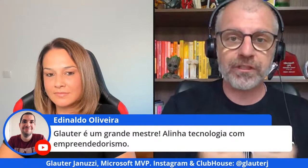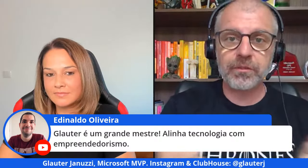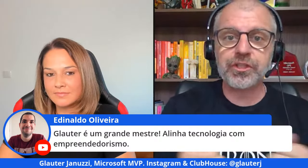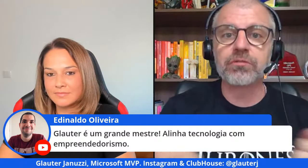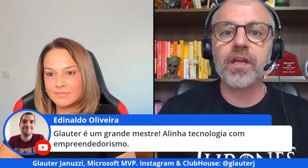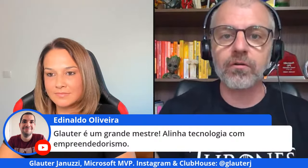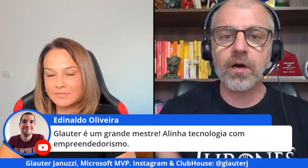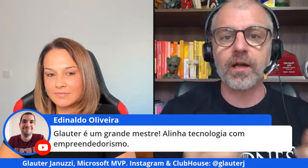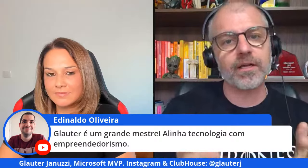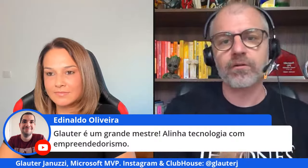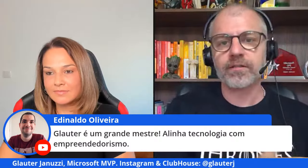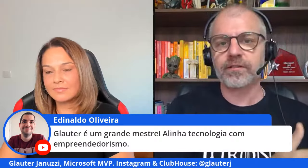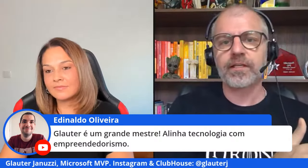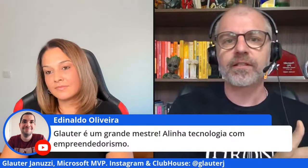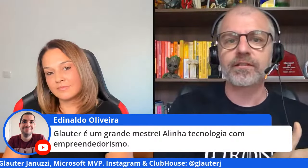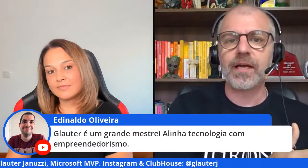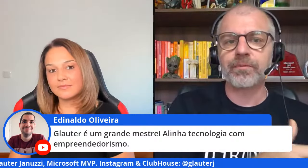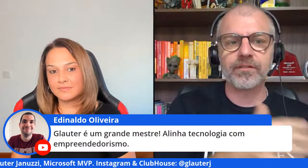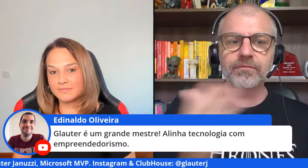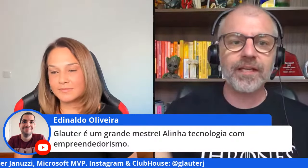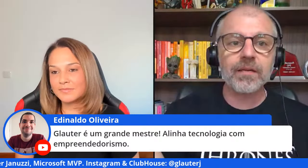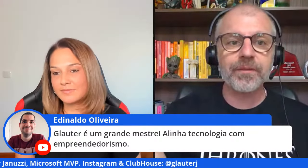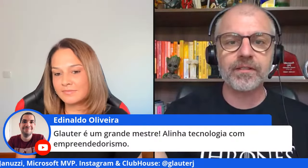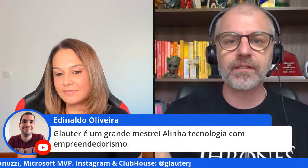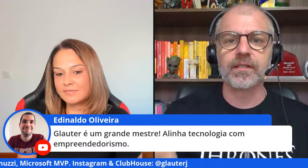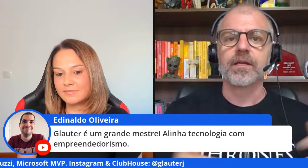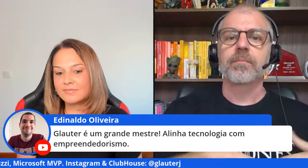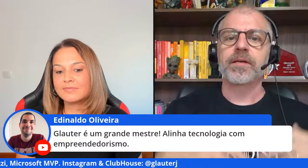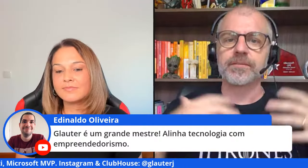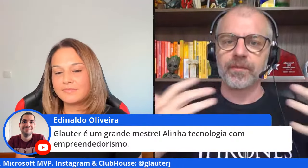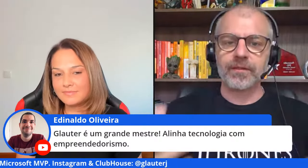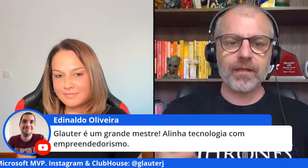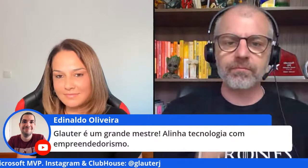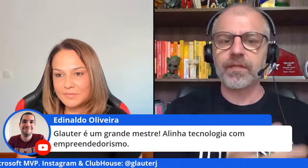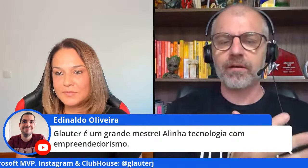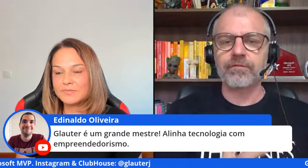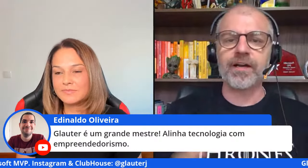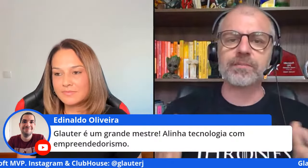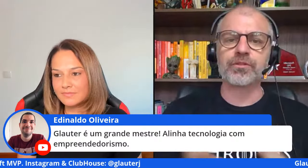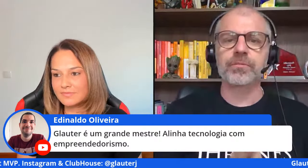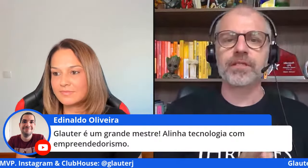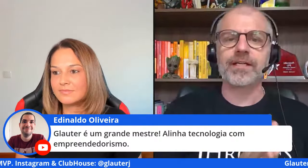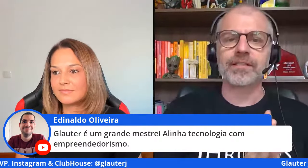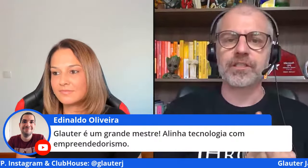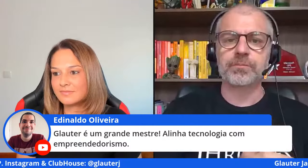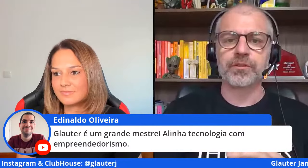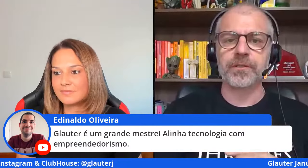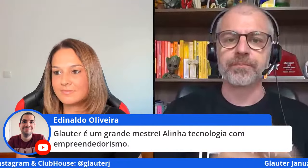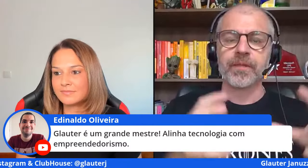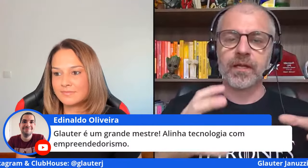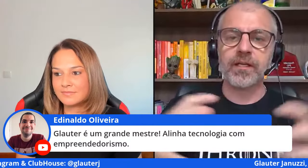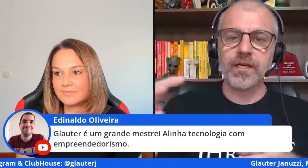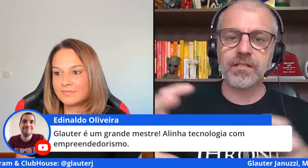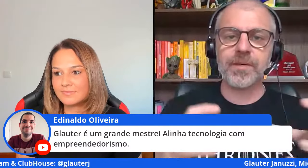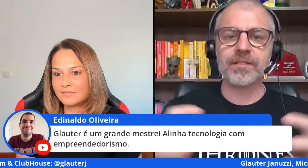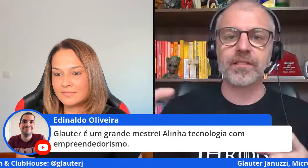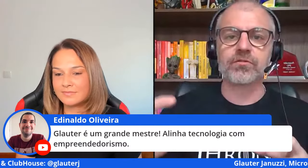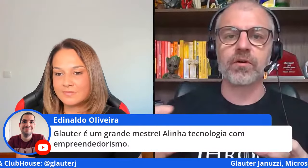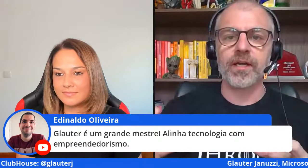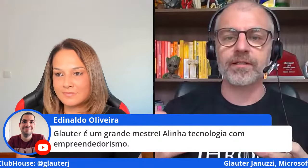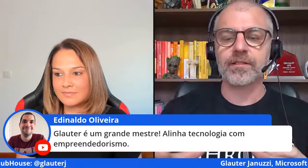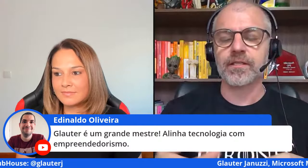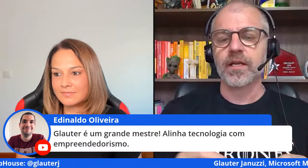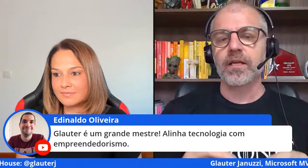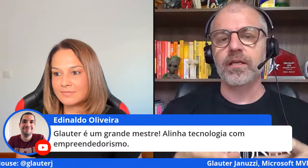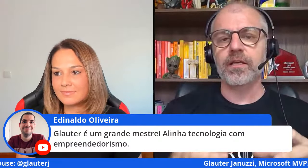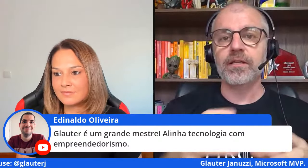ah foi demitido e agora e agora você tem que tentar porque você não tem nada a perder mas tem né várias possibilidades a gente poder criando as parcerias